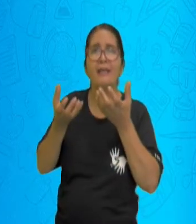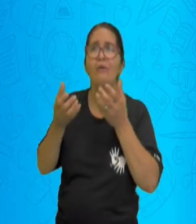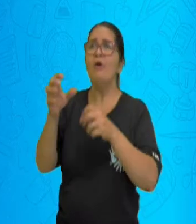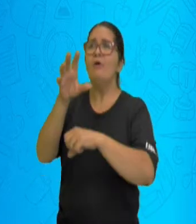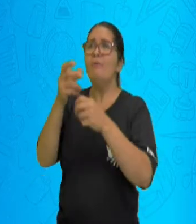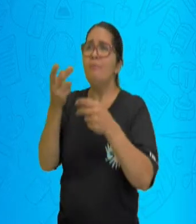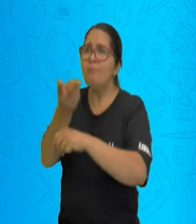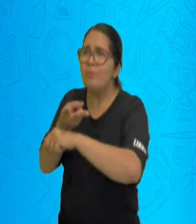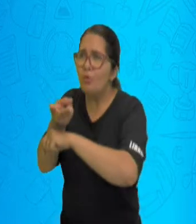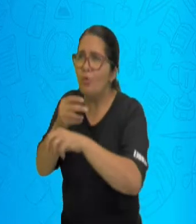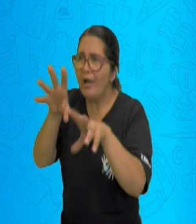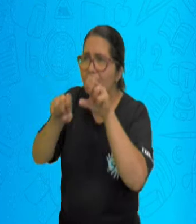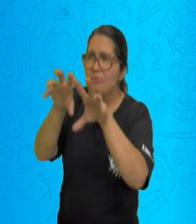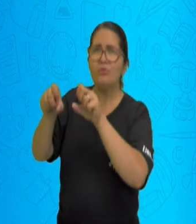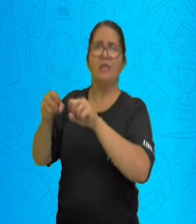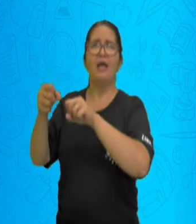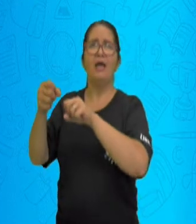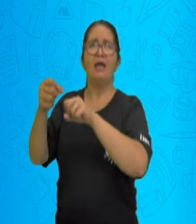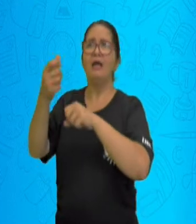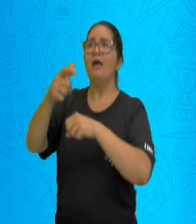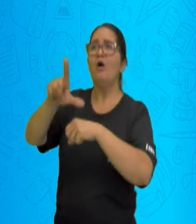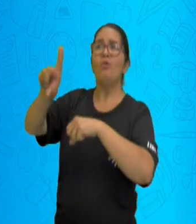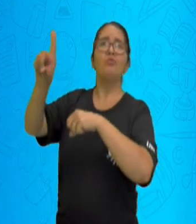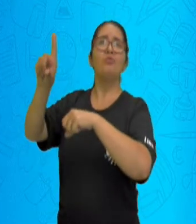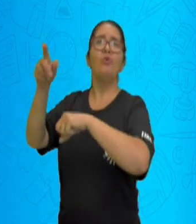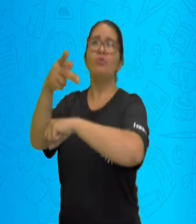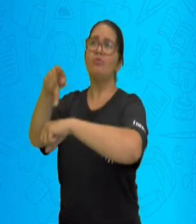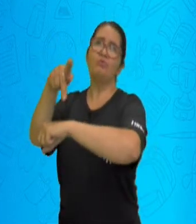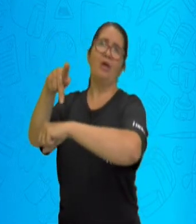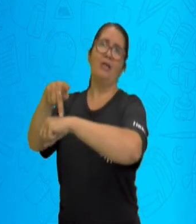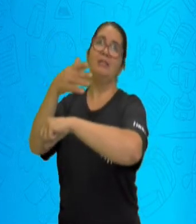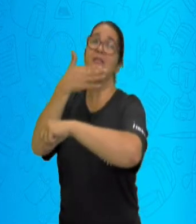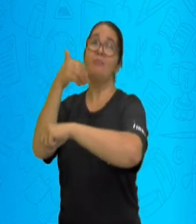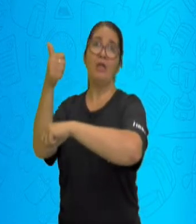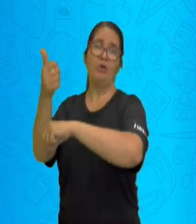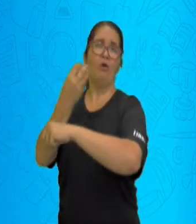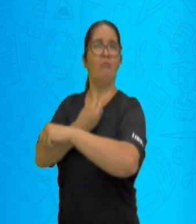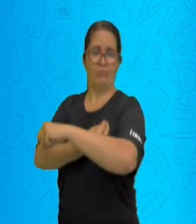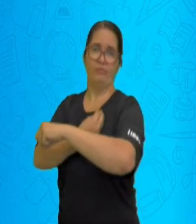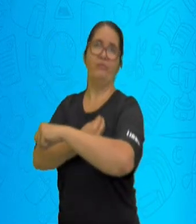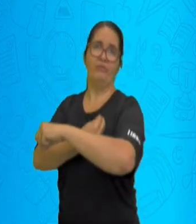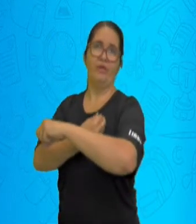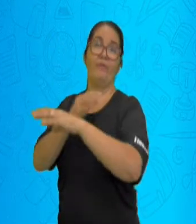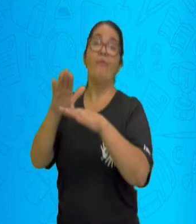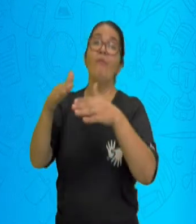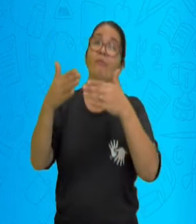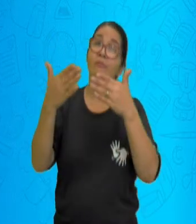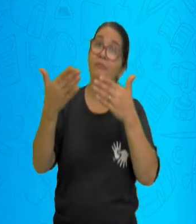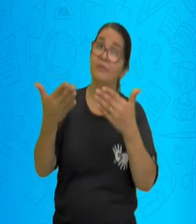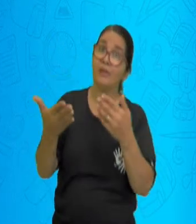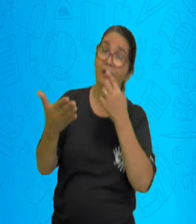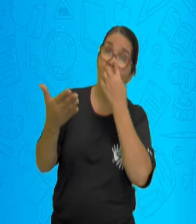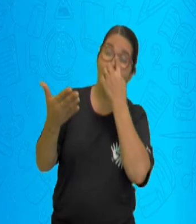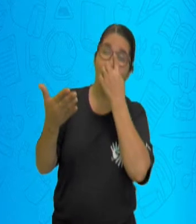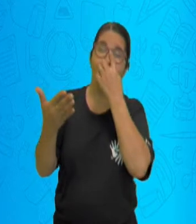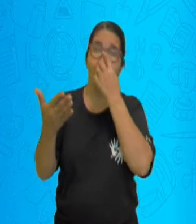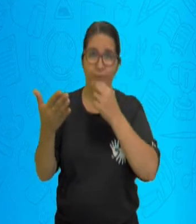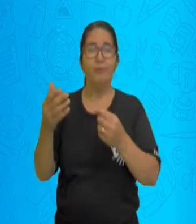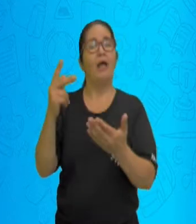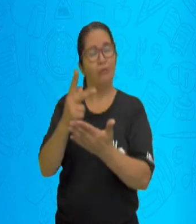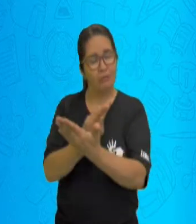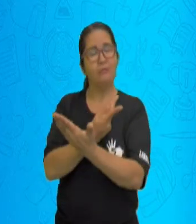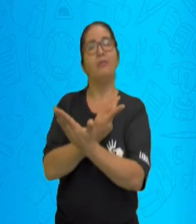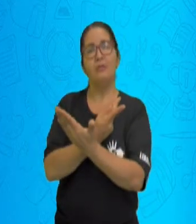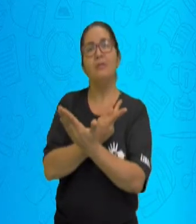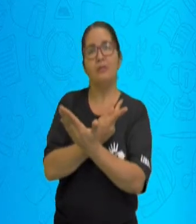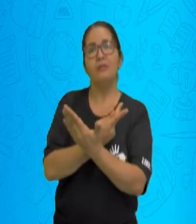família. Então, envolve muita questão política. Se o seu país não te trata bem, se você sente que não está sendo tratado bem